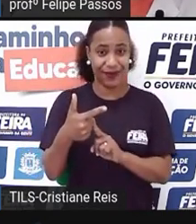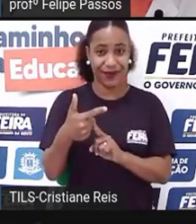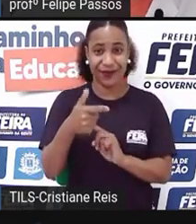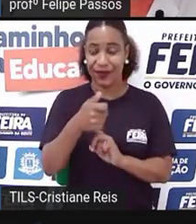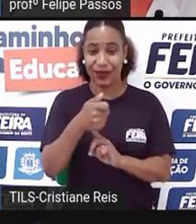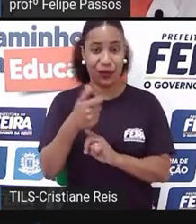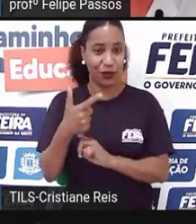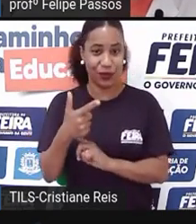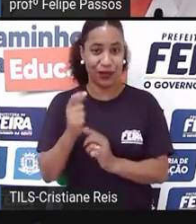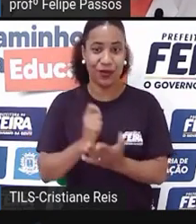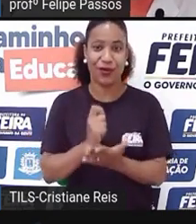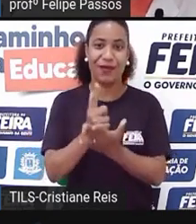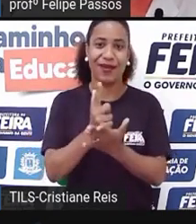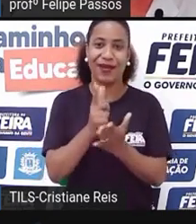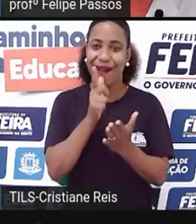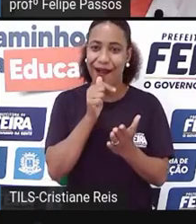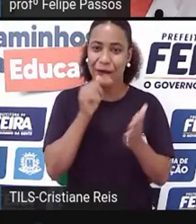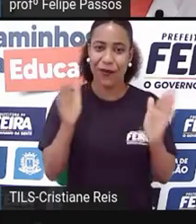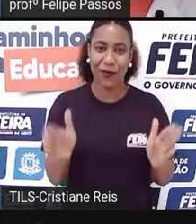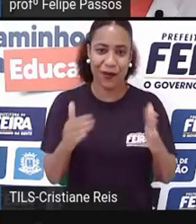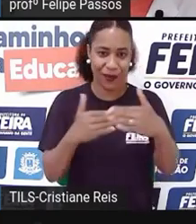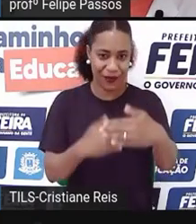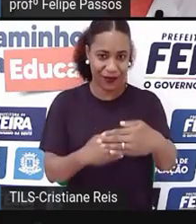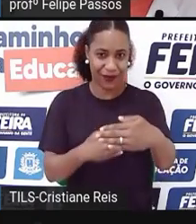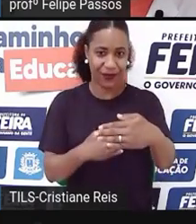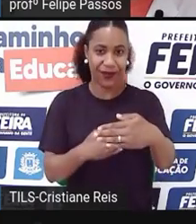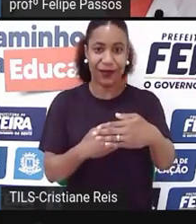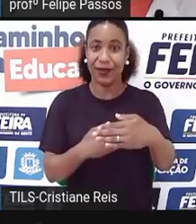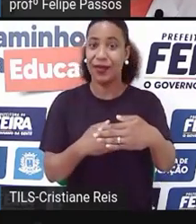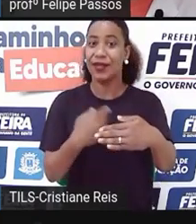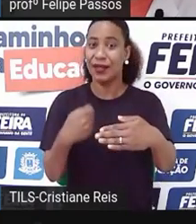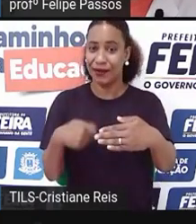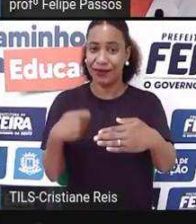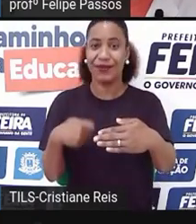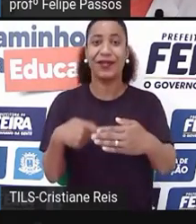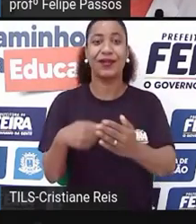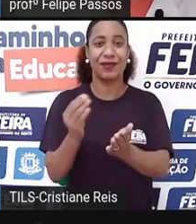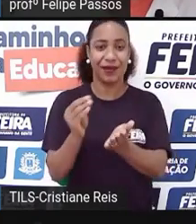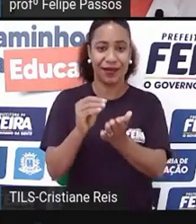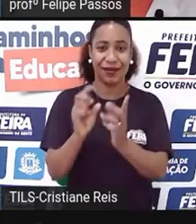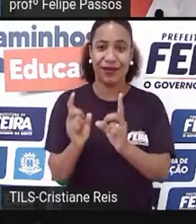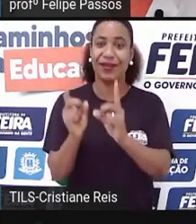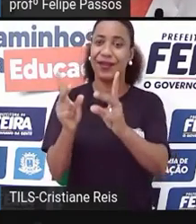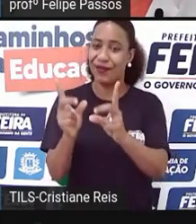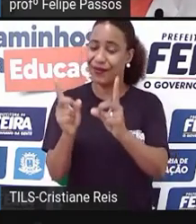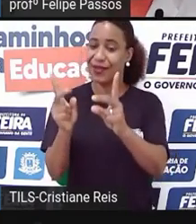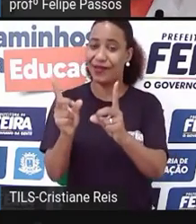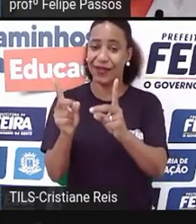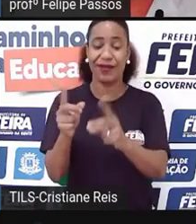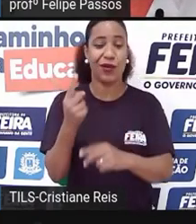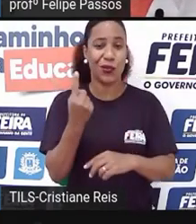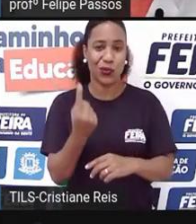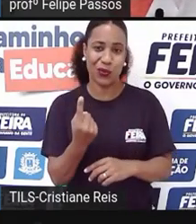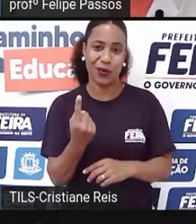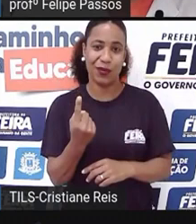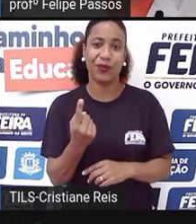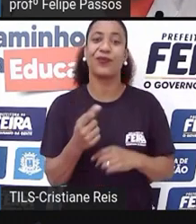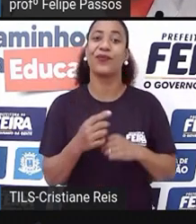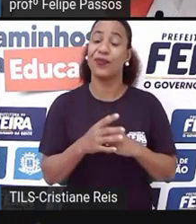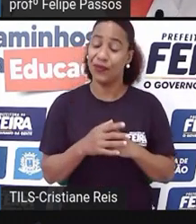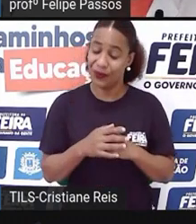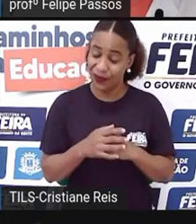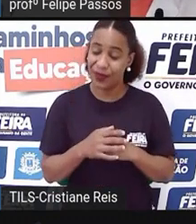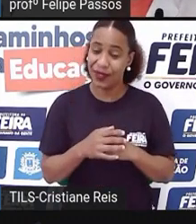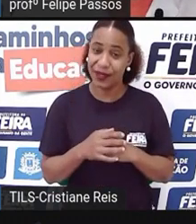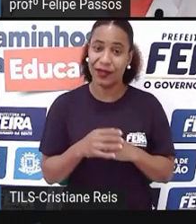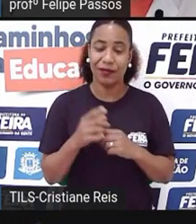comprar outra caixa de água mineral, pegar os 12 e dispor do 12, porque senão ele vai sempre vender uma caixa de água mineral. Então, são essa